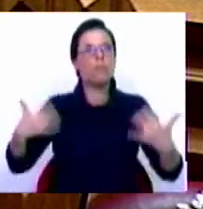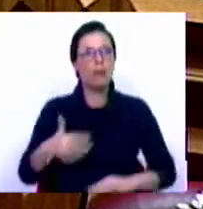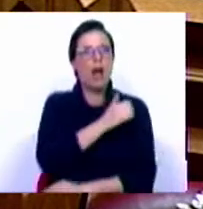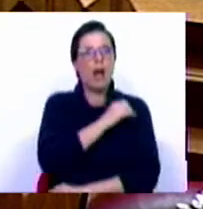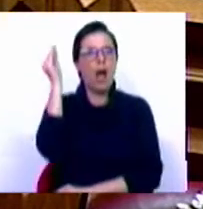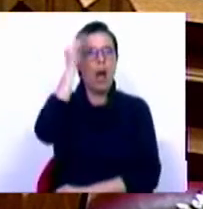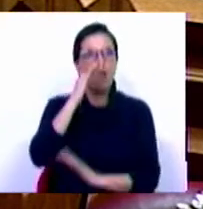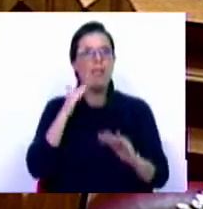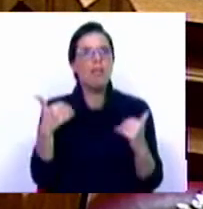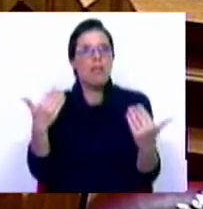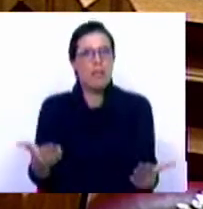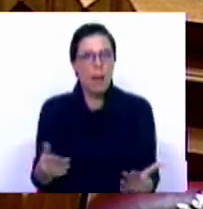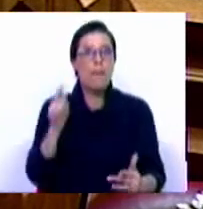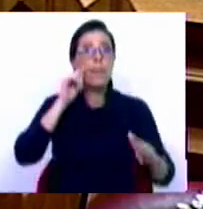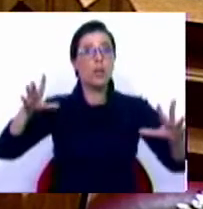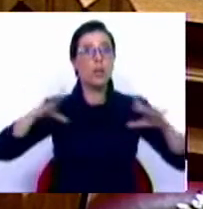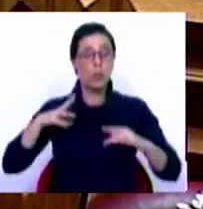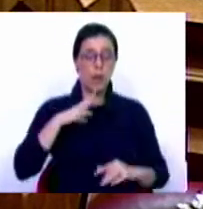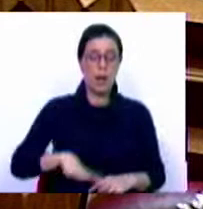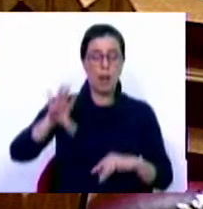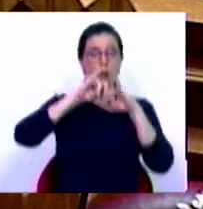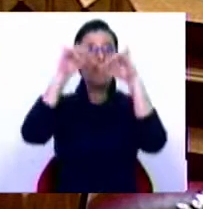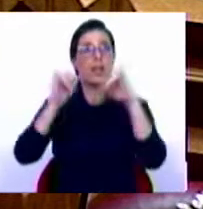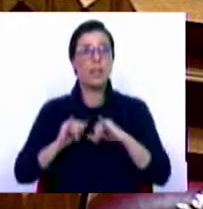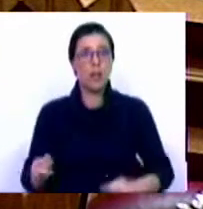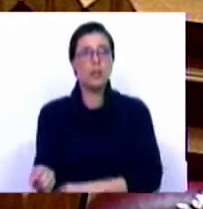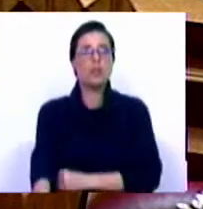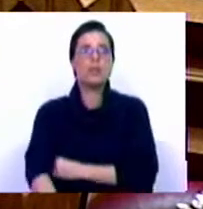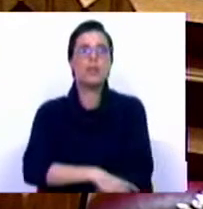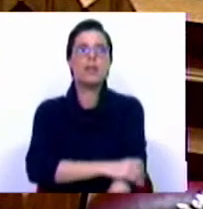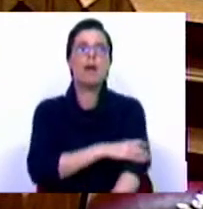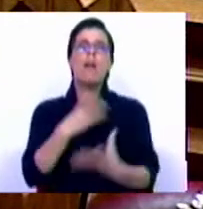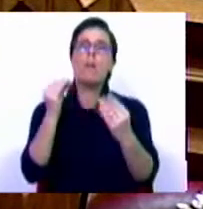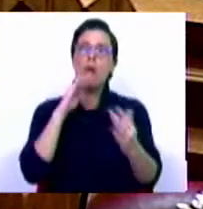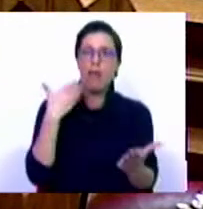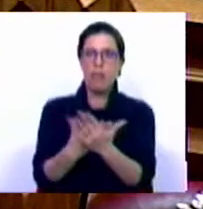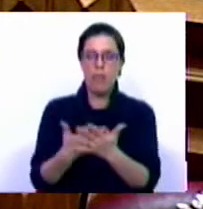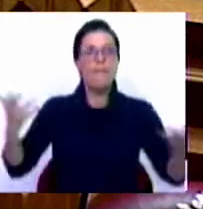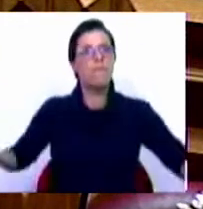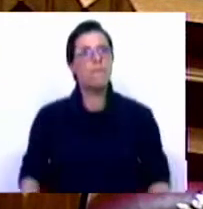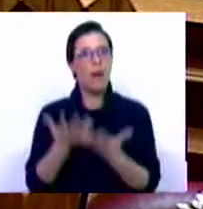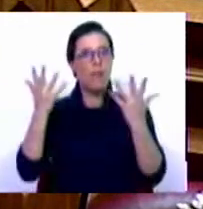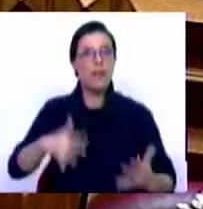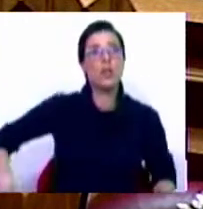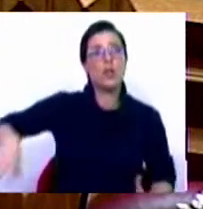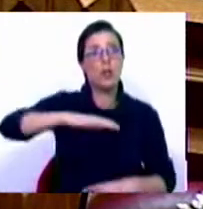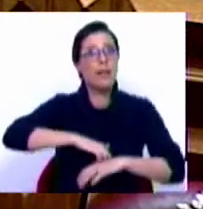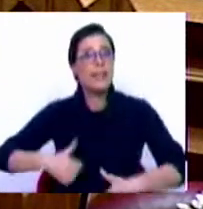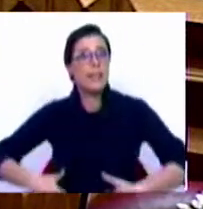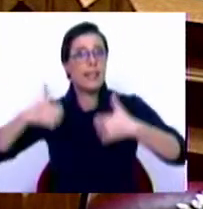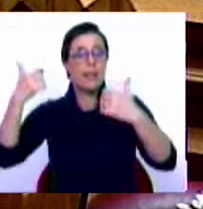Casa do Alentejo tem oferecido a turistas nacionais e internacionais e que muito tem contribuído para a dinamização daquela zona de cidade.